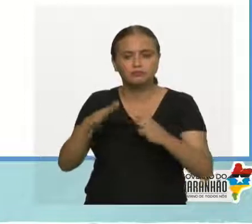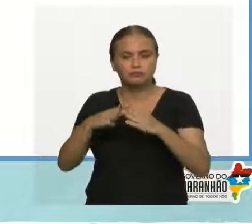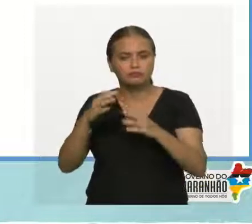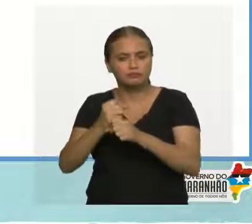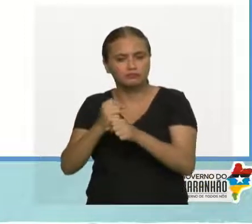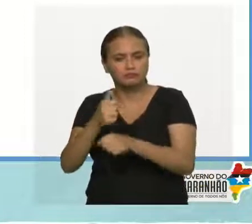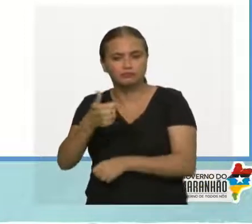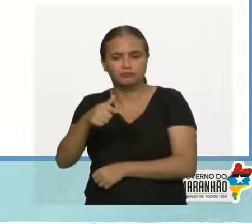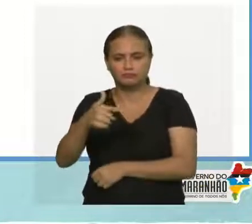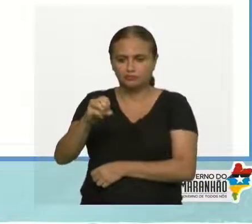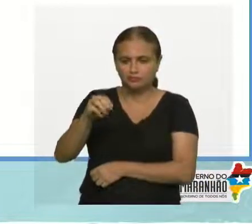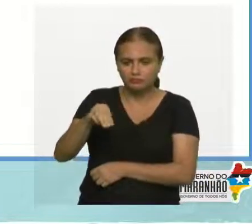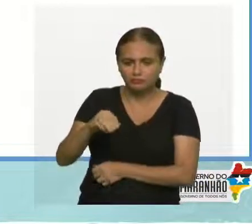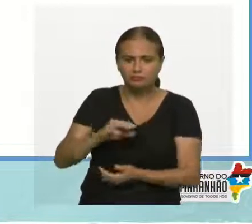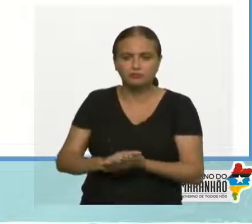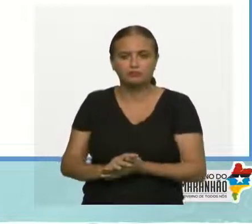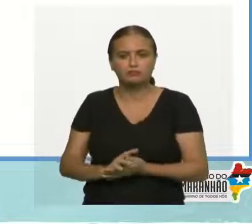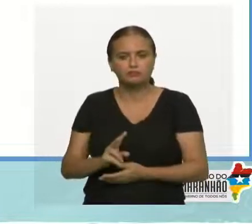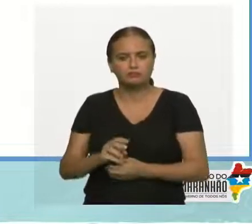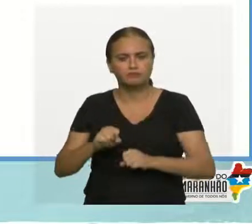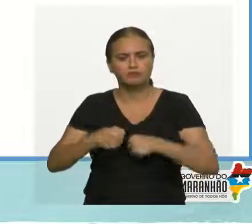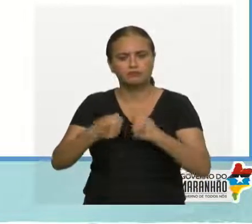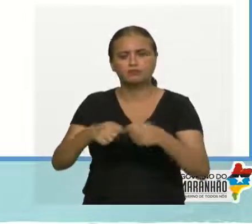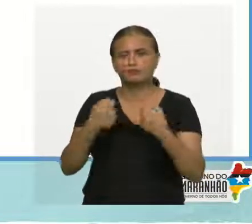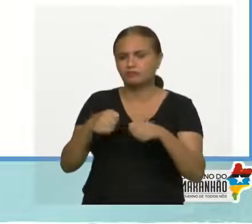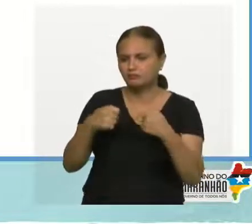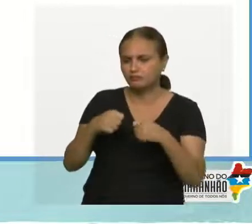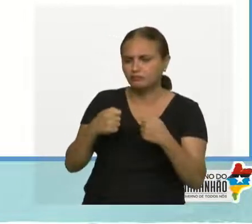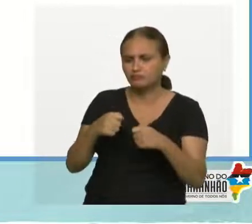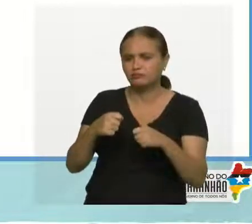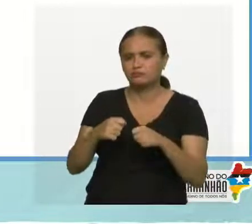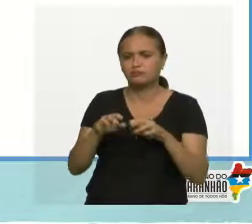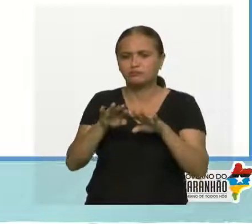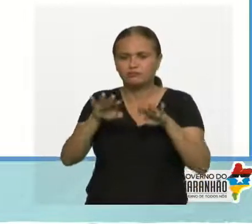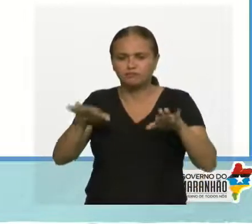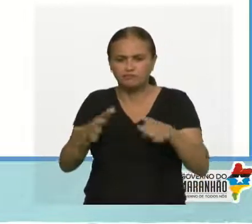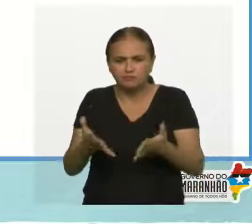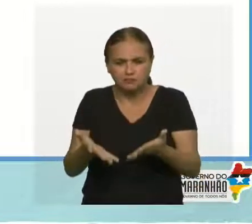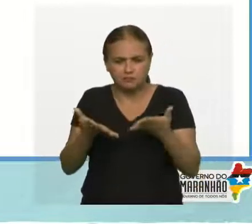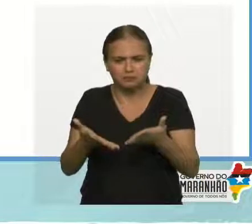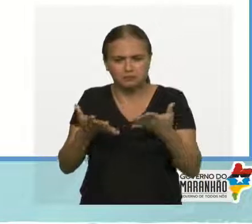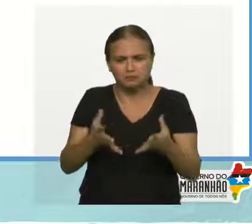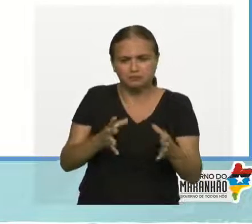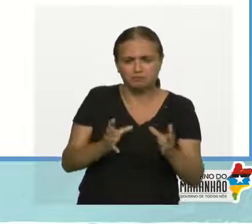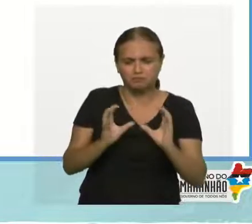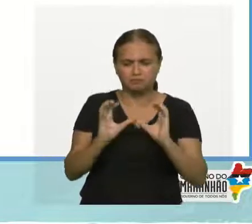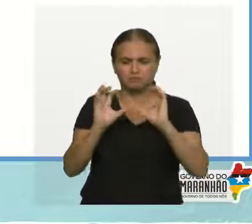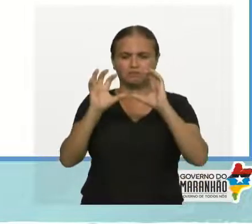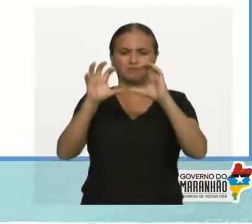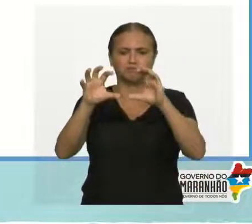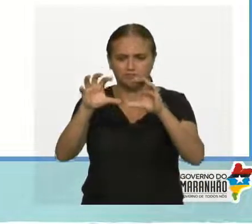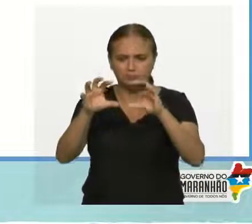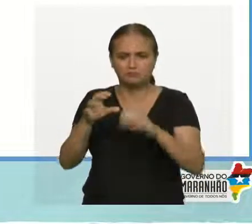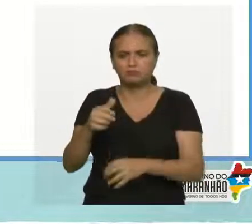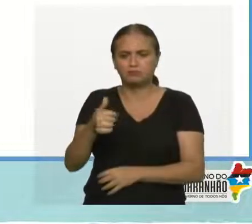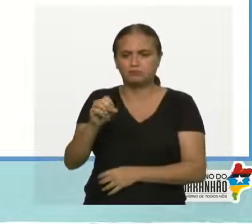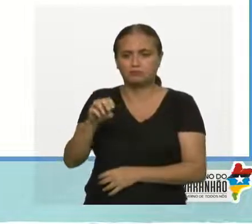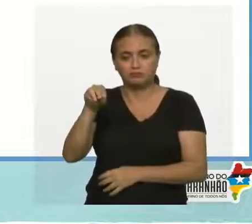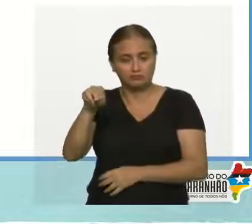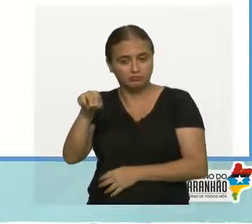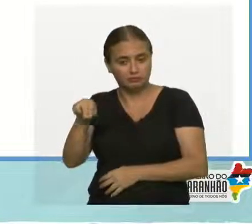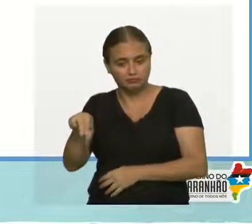de 120 m², 3. A força necessária para colocar uma caixa de 10 kg em uma prateleira é de 100 N,